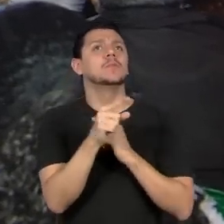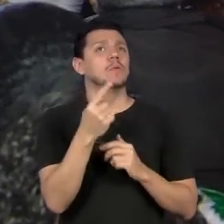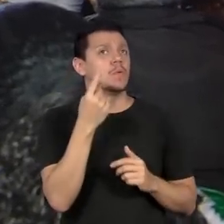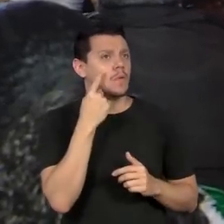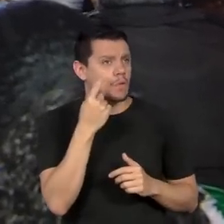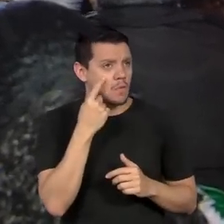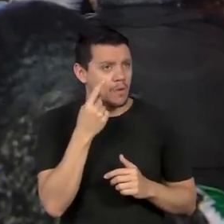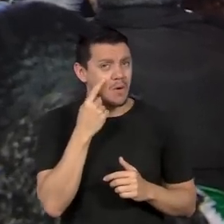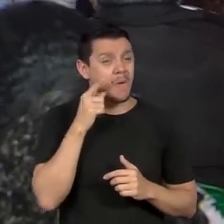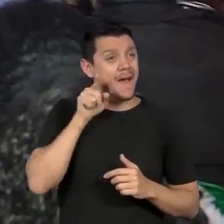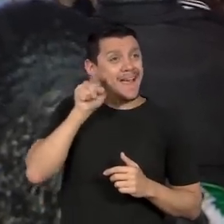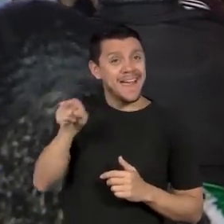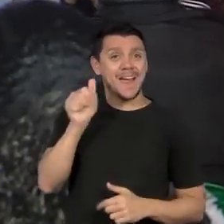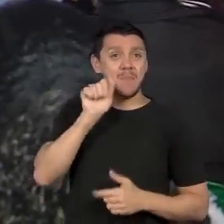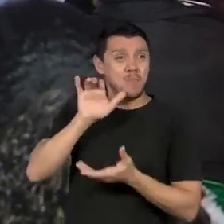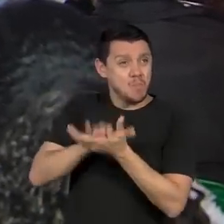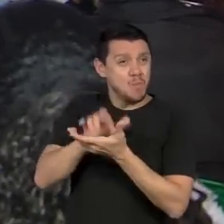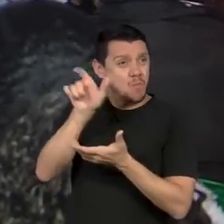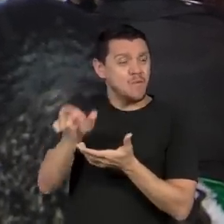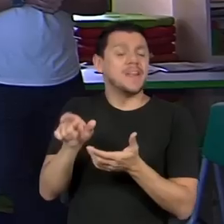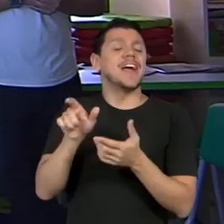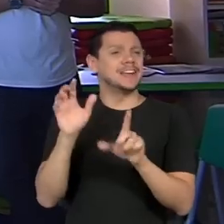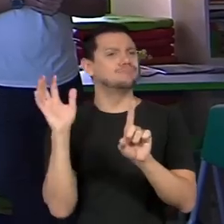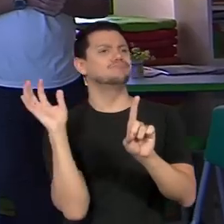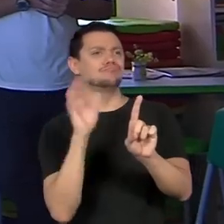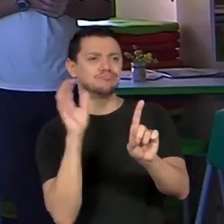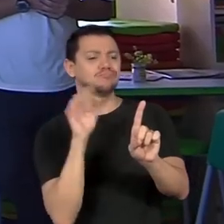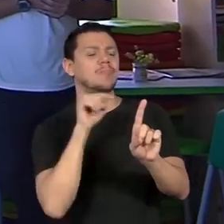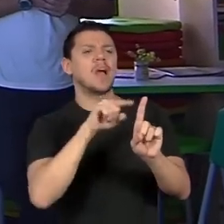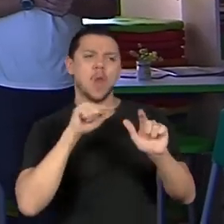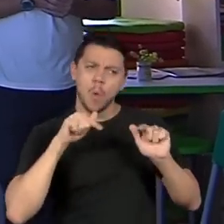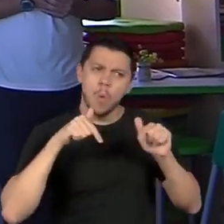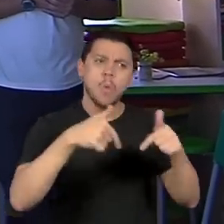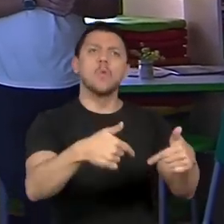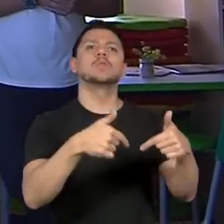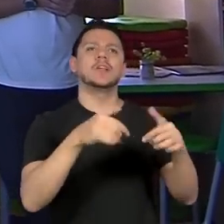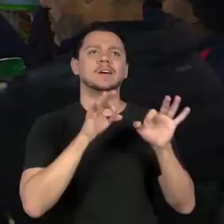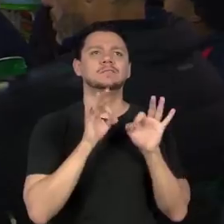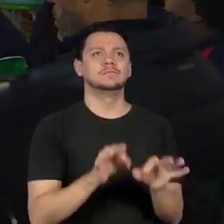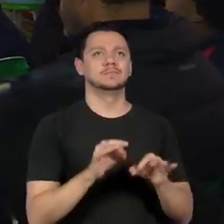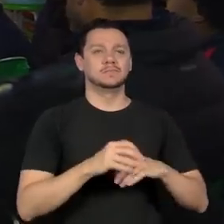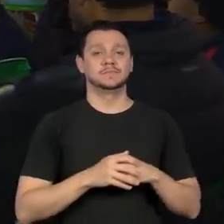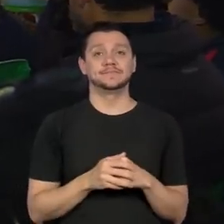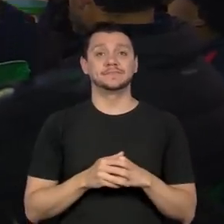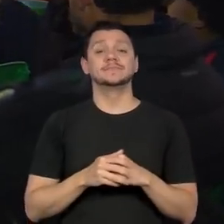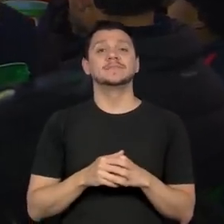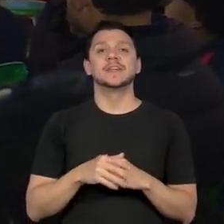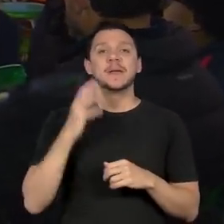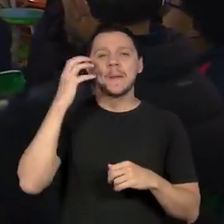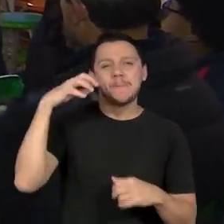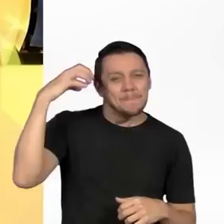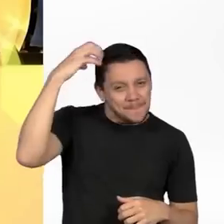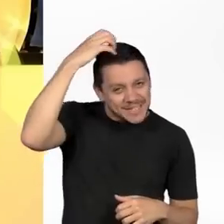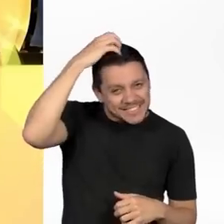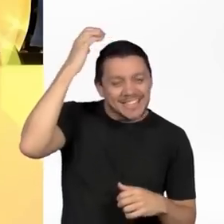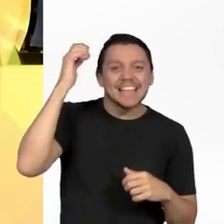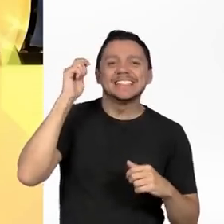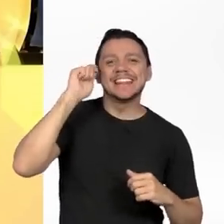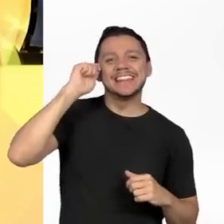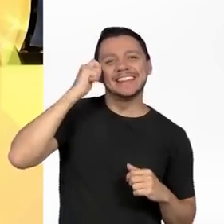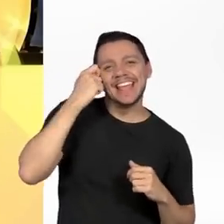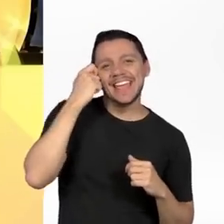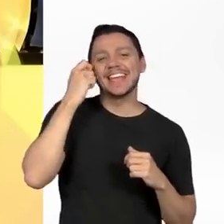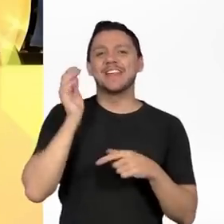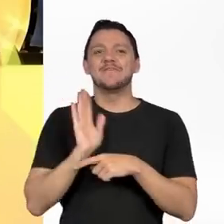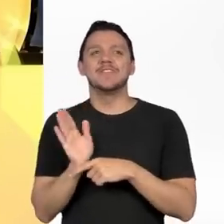Ela que praticamente incentivou ele a lutar. As princesas negras dos filmes e desenhos animados, além do